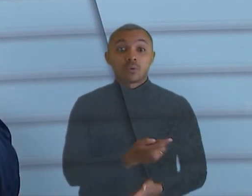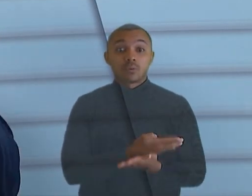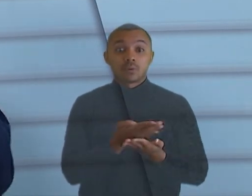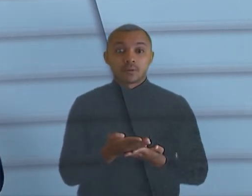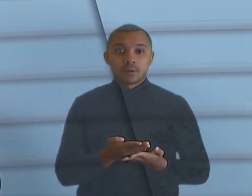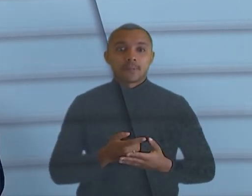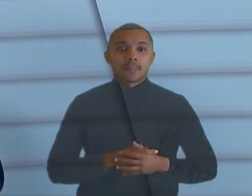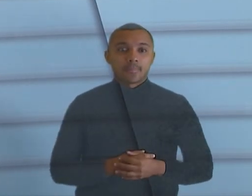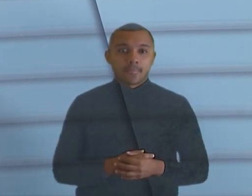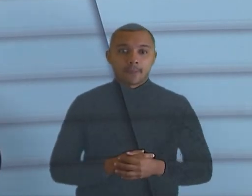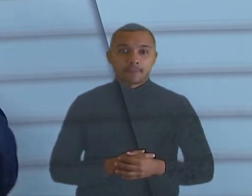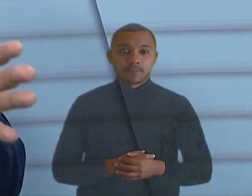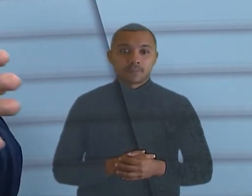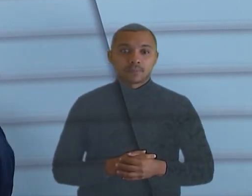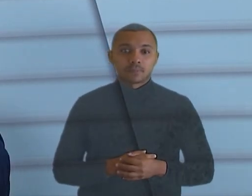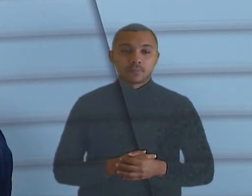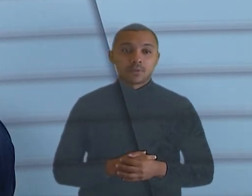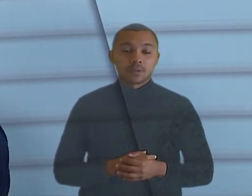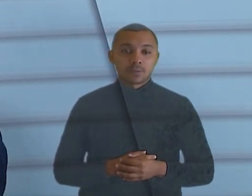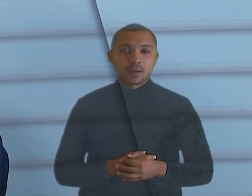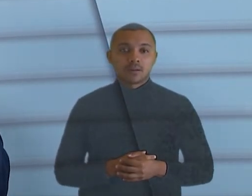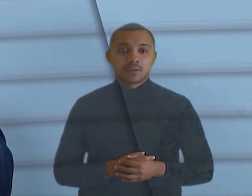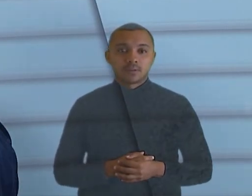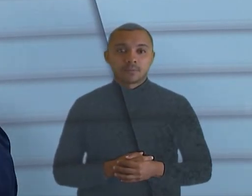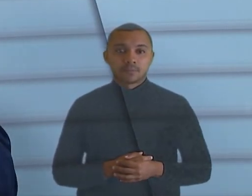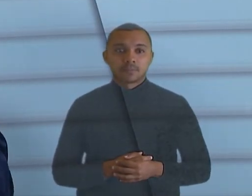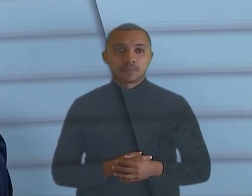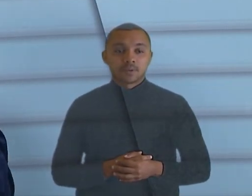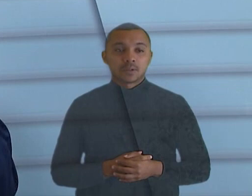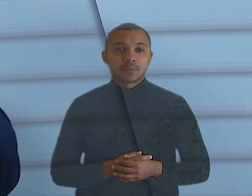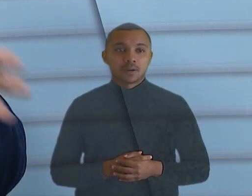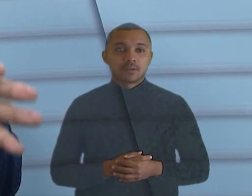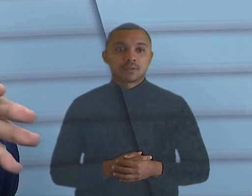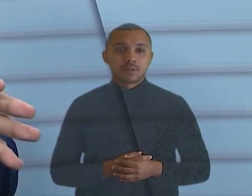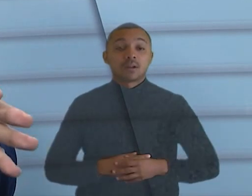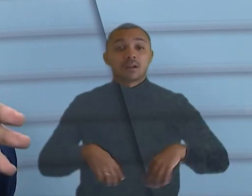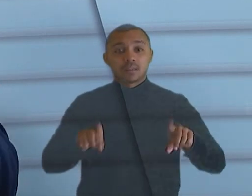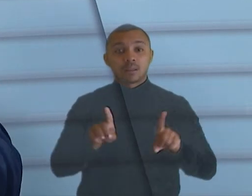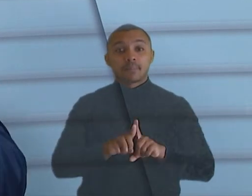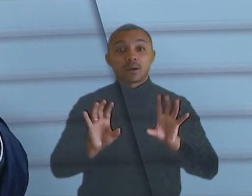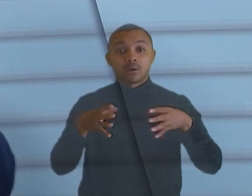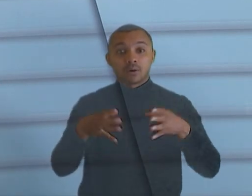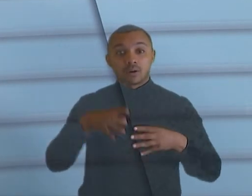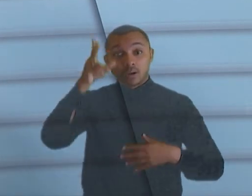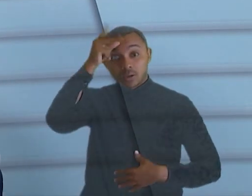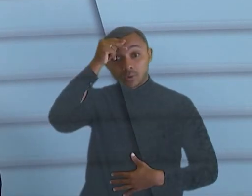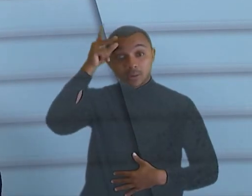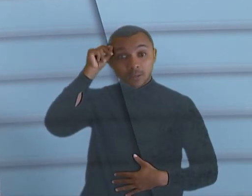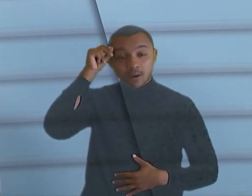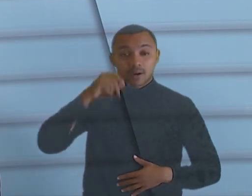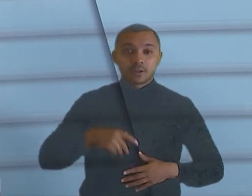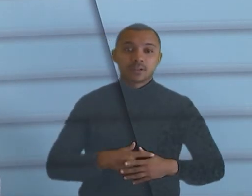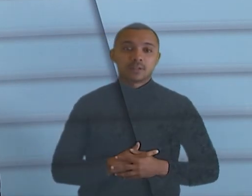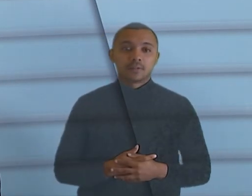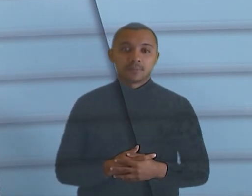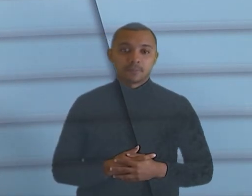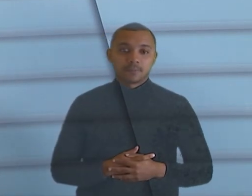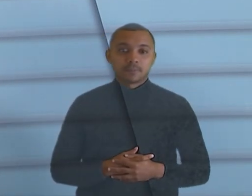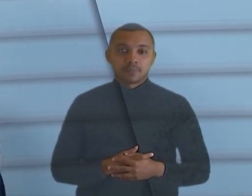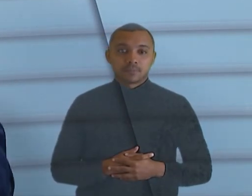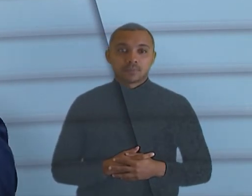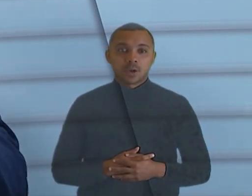estando aqui o tribunal com os dois, as duas missões de fiscalizar, tanto o Estado como o município, ficar canalizado num órgão só,